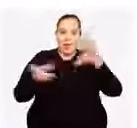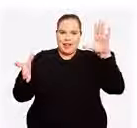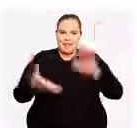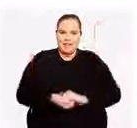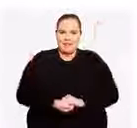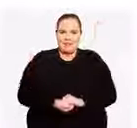gente pode,